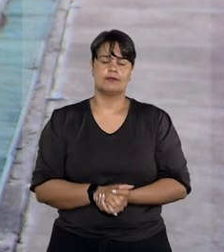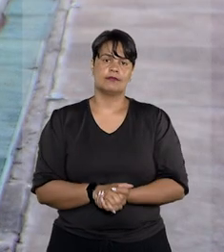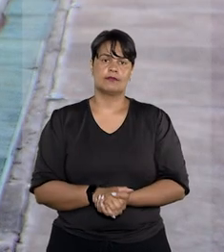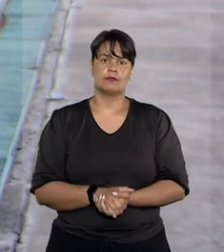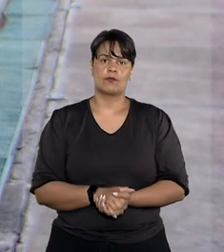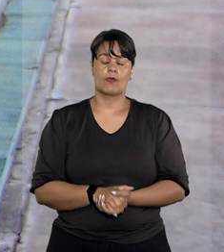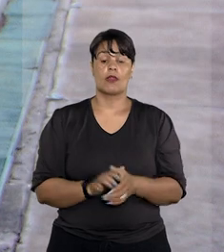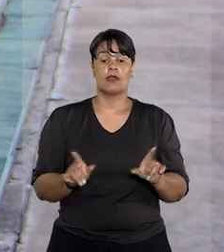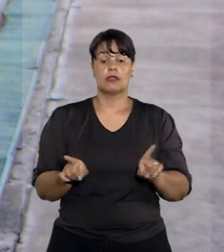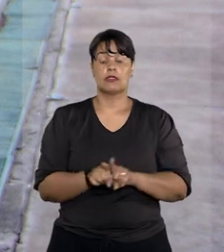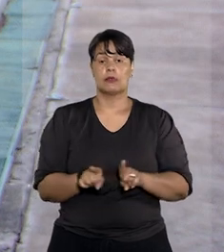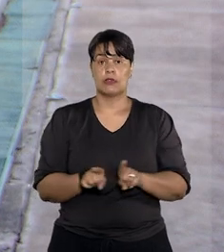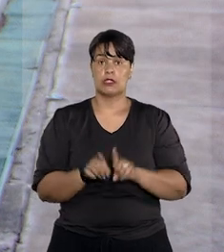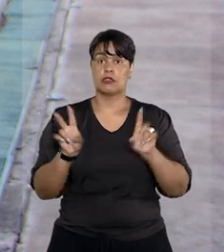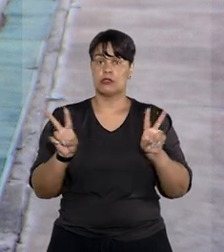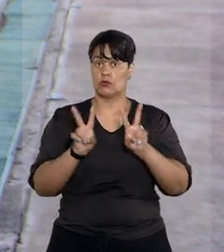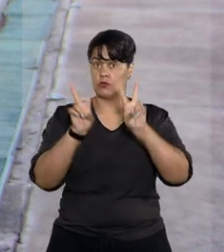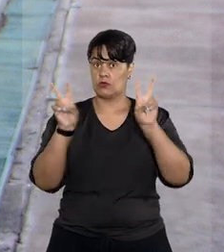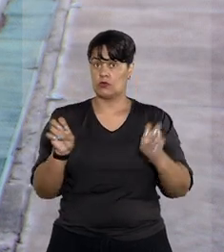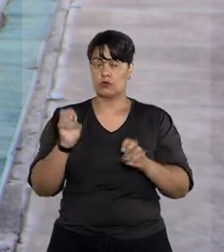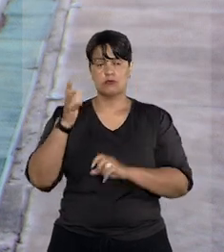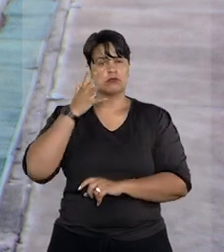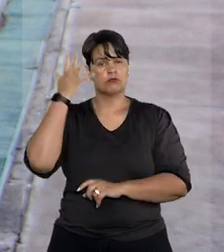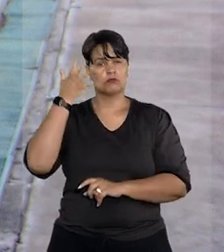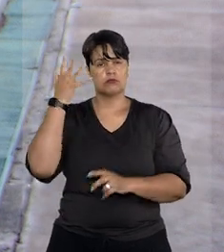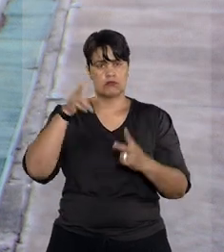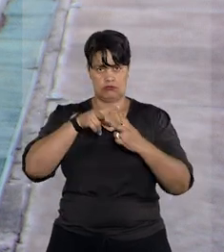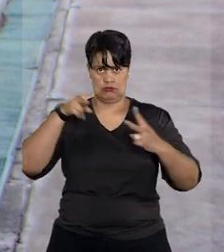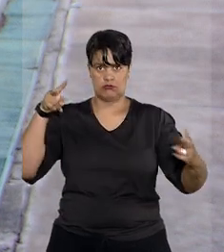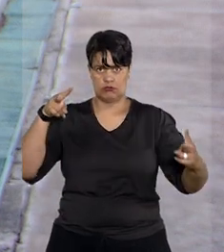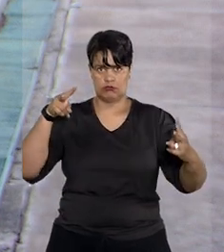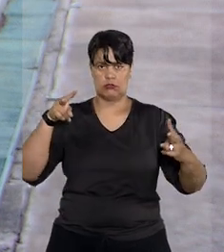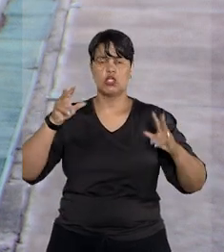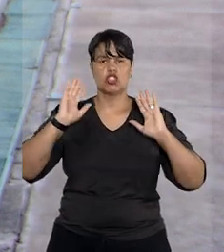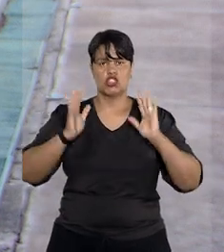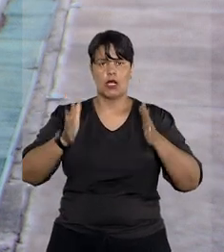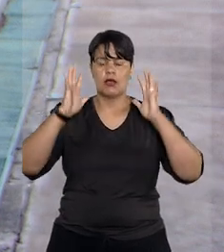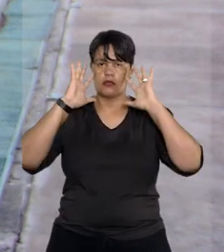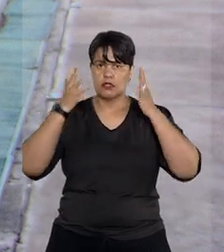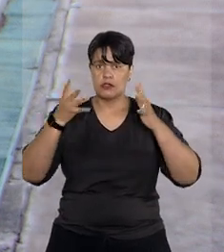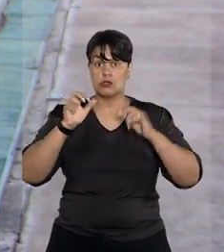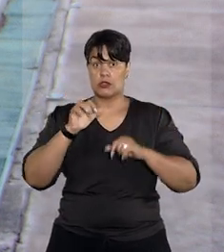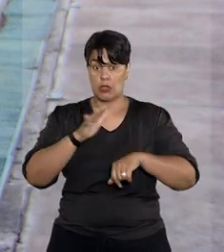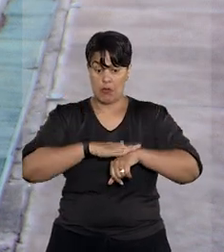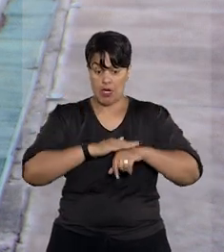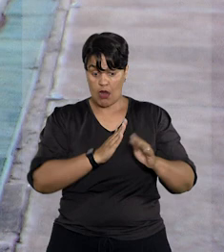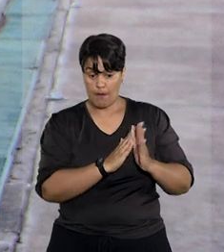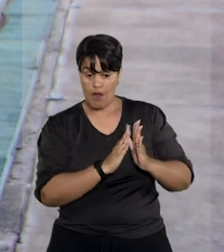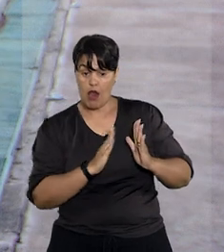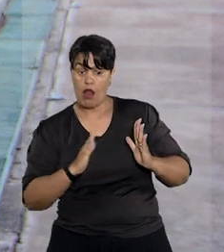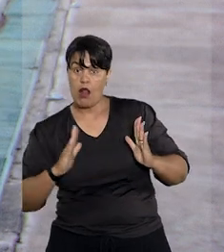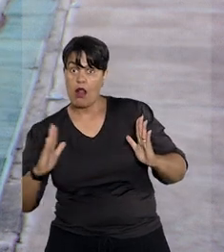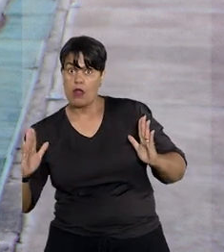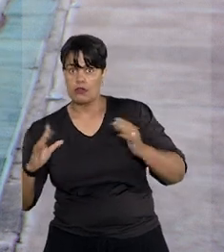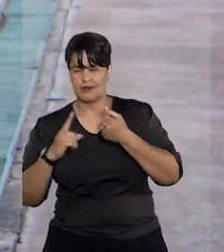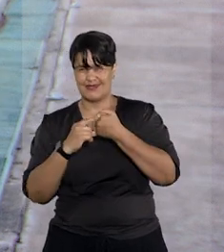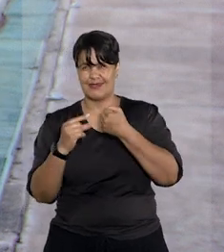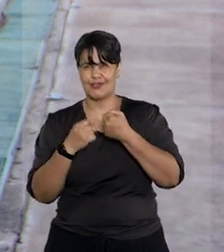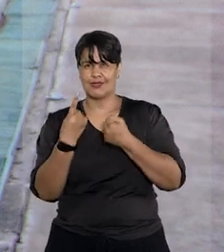Ainda sobre as sustentações em ambiente virtual, foi estabelecido que, transcorrido o prazo previsto no artigo